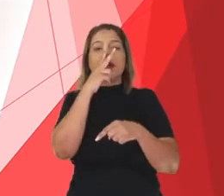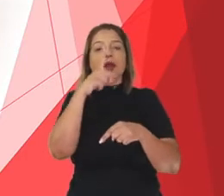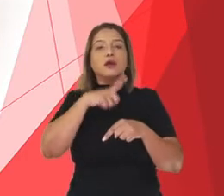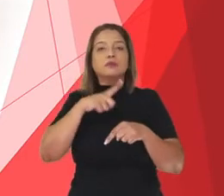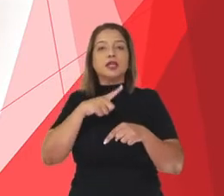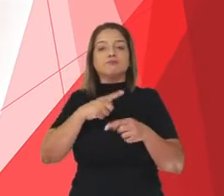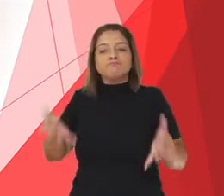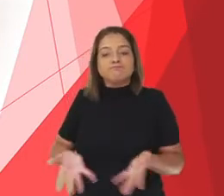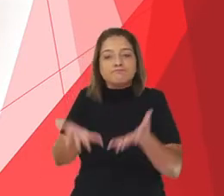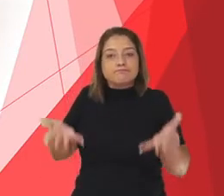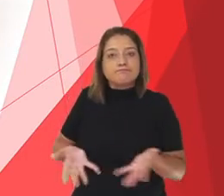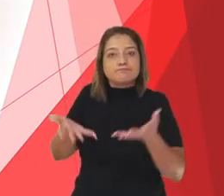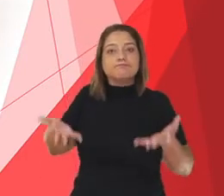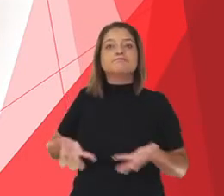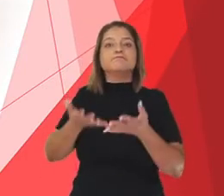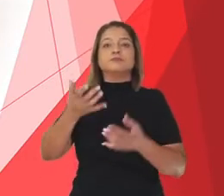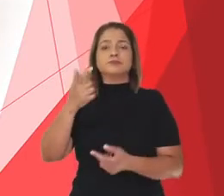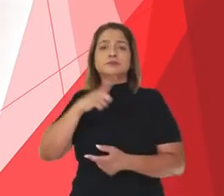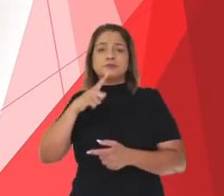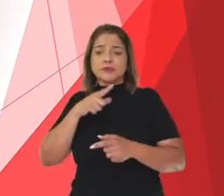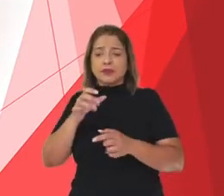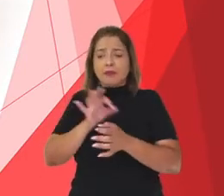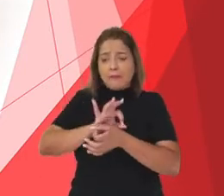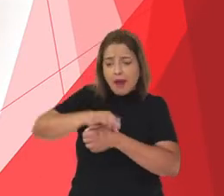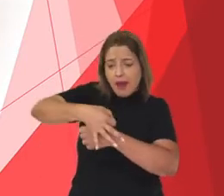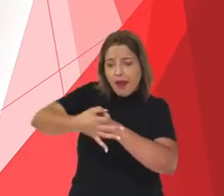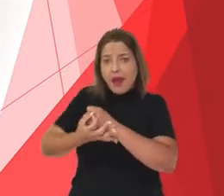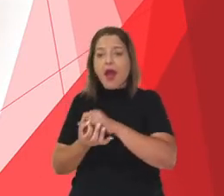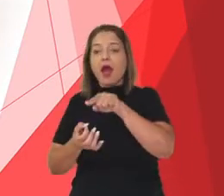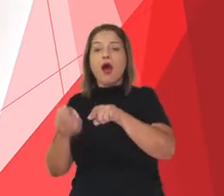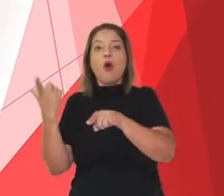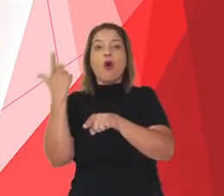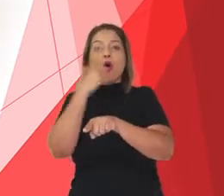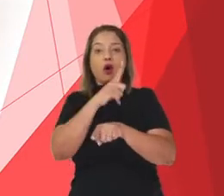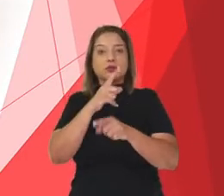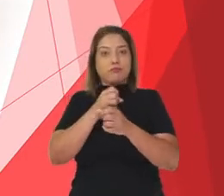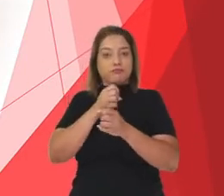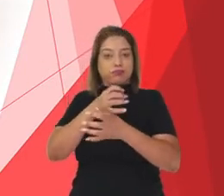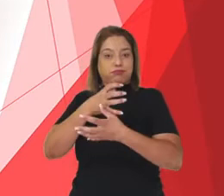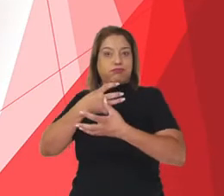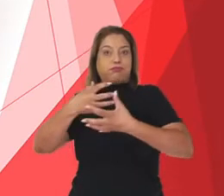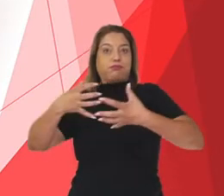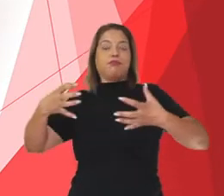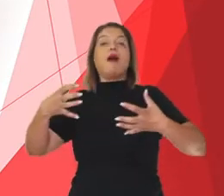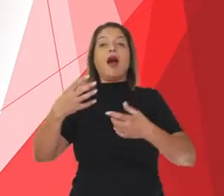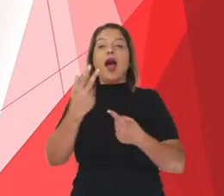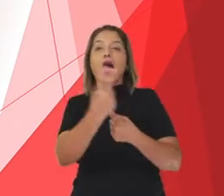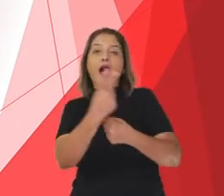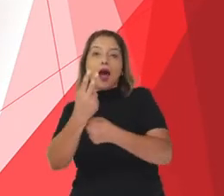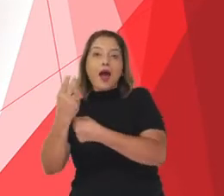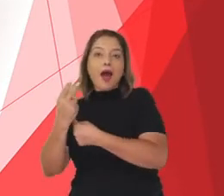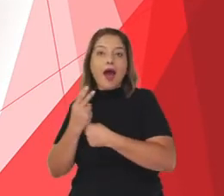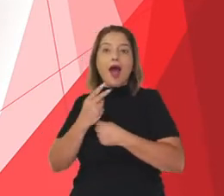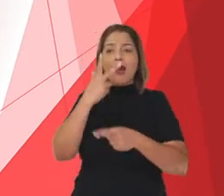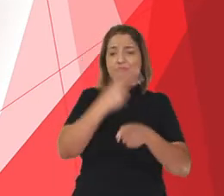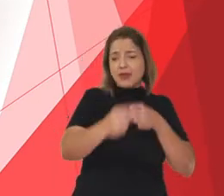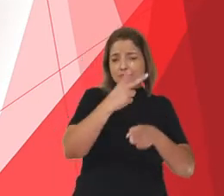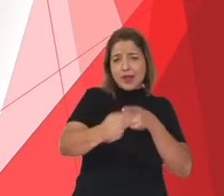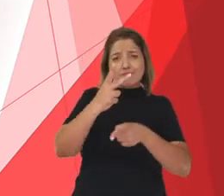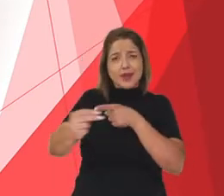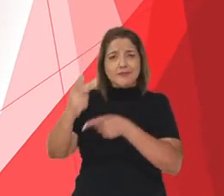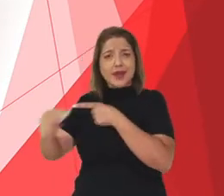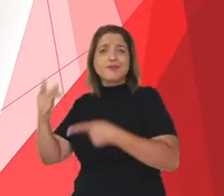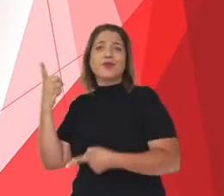Essas células reconhecem os vírus e as bactérias que tentam nos infectar e produzem substâncias muito